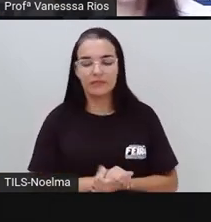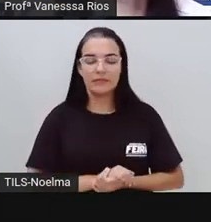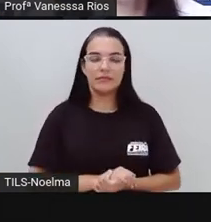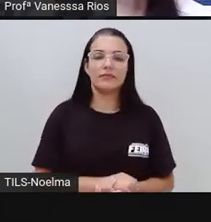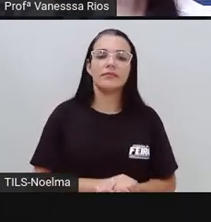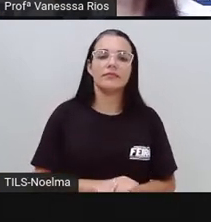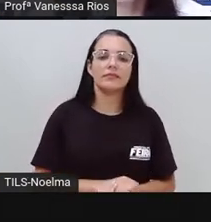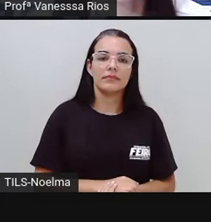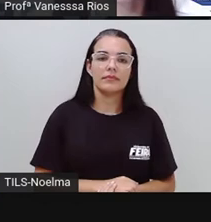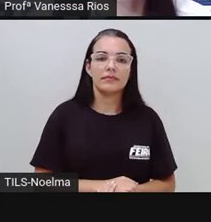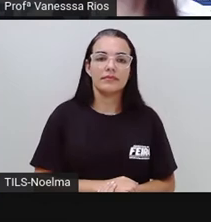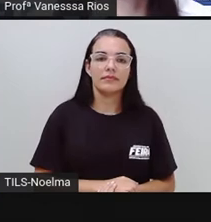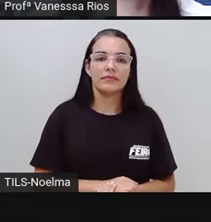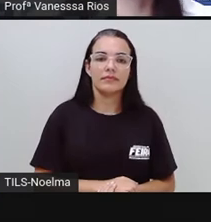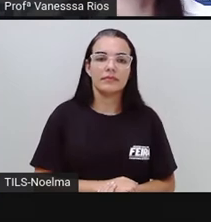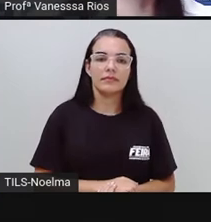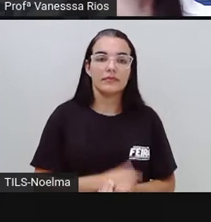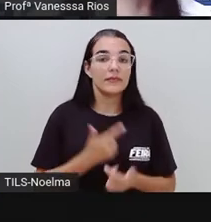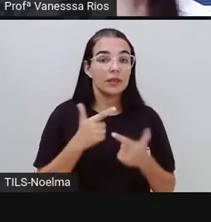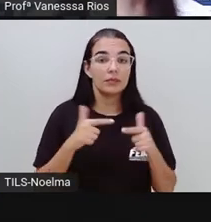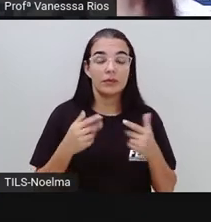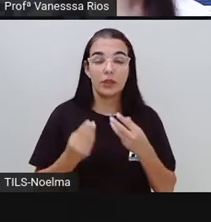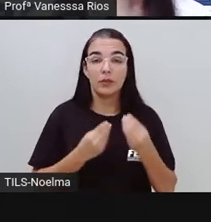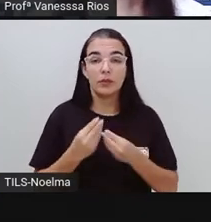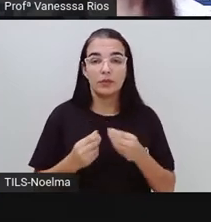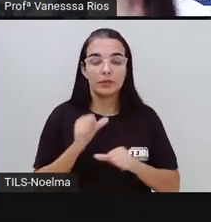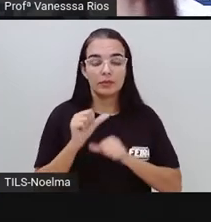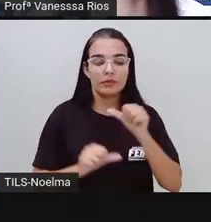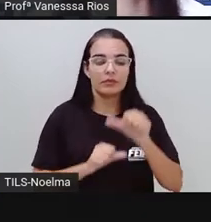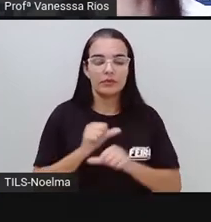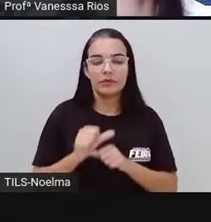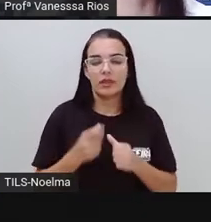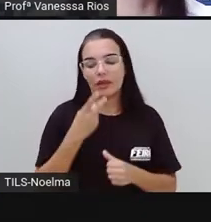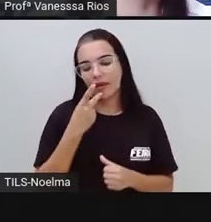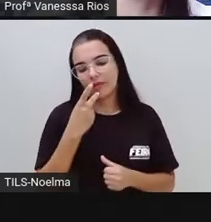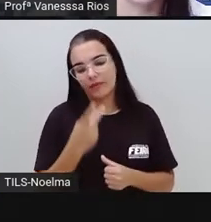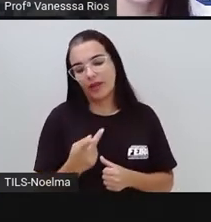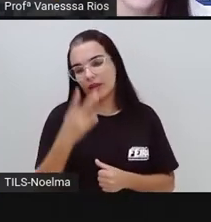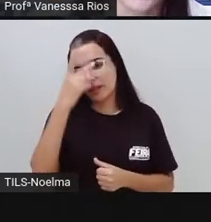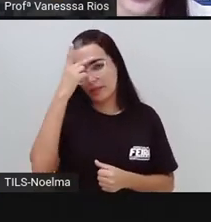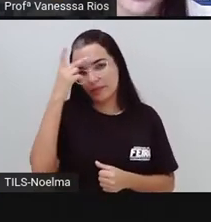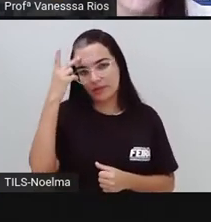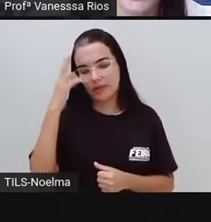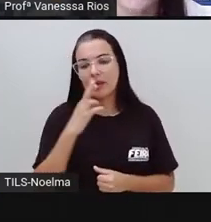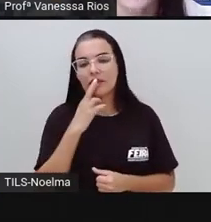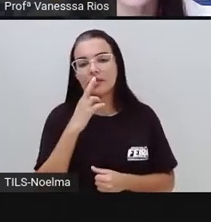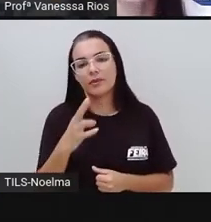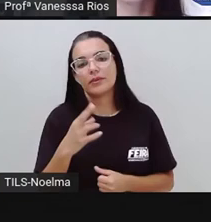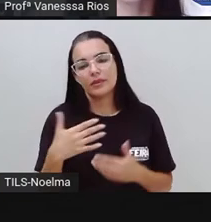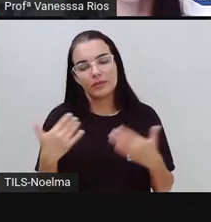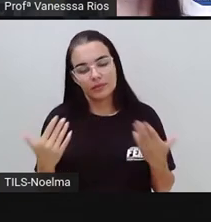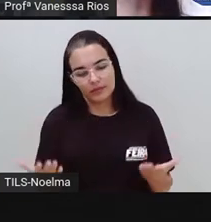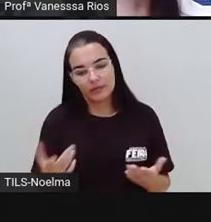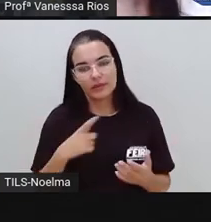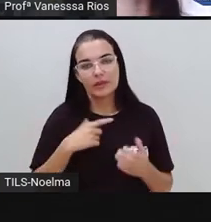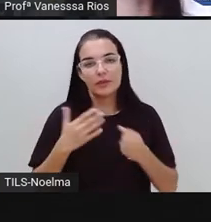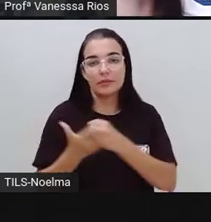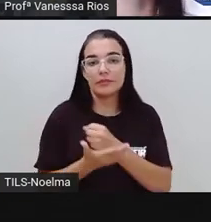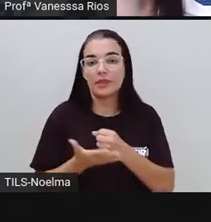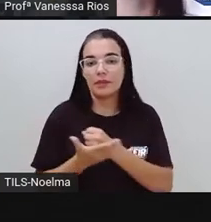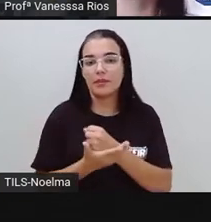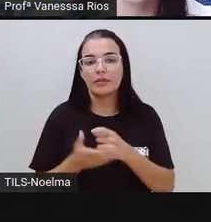entrevistado respondeu. Então não existe ali uma construção a partir da resposta. Existe a